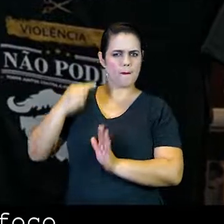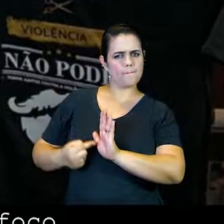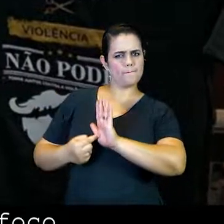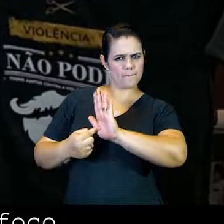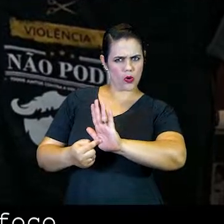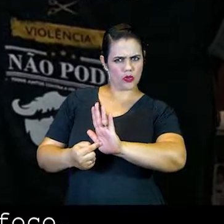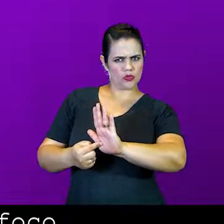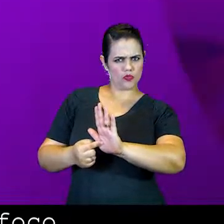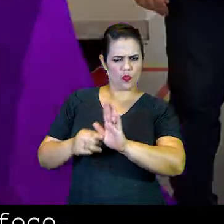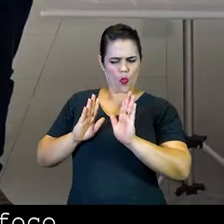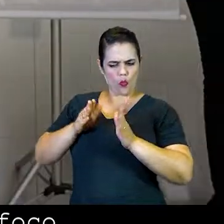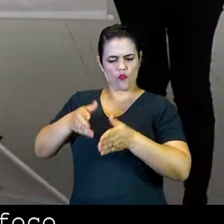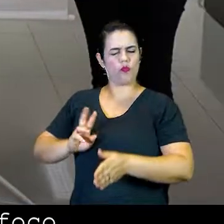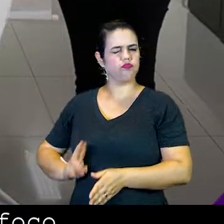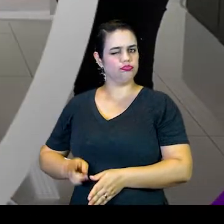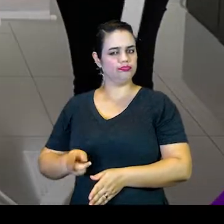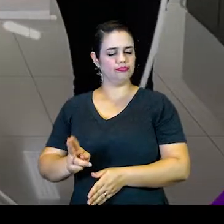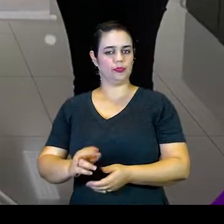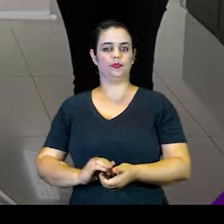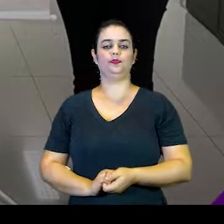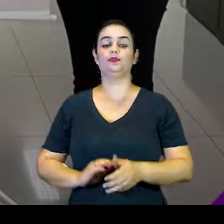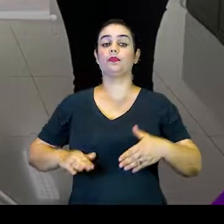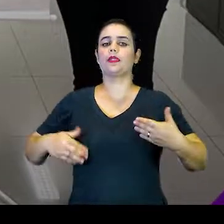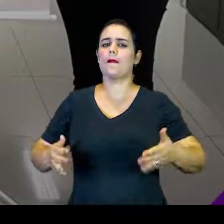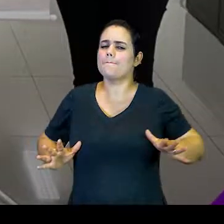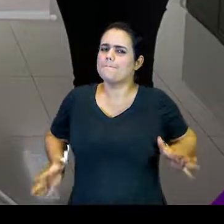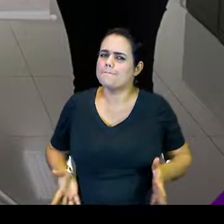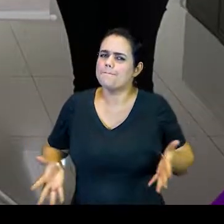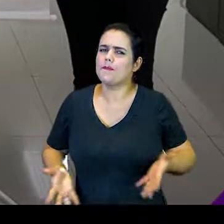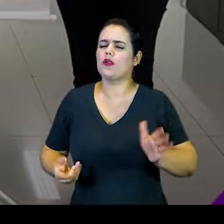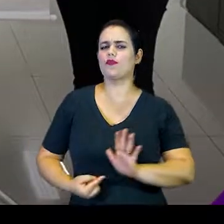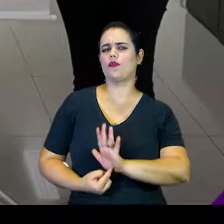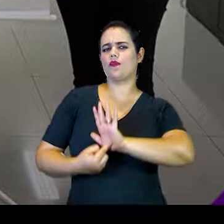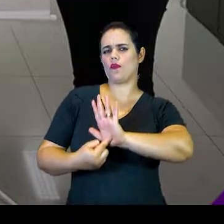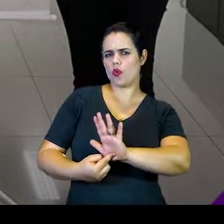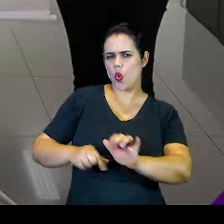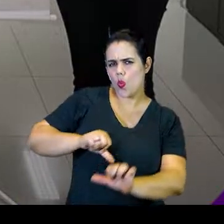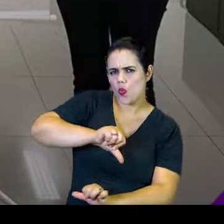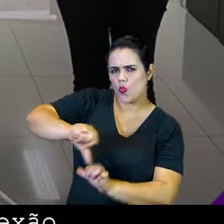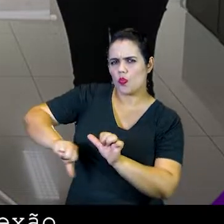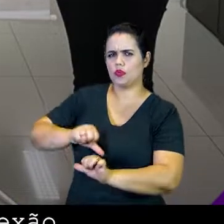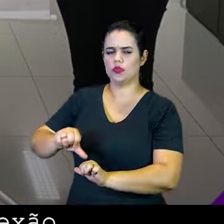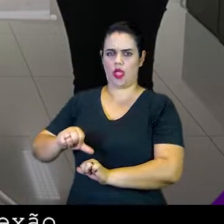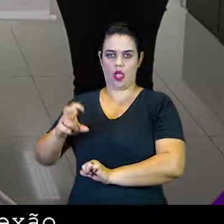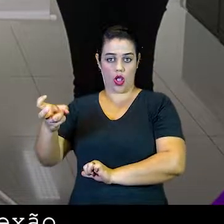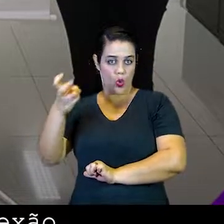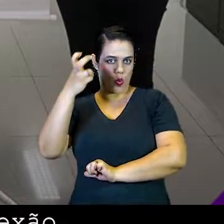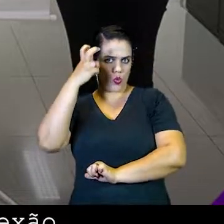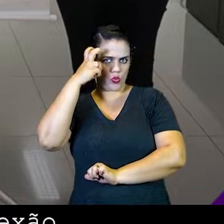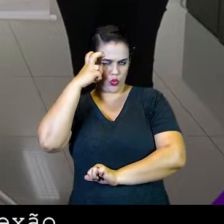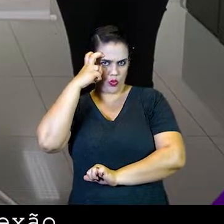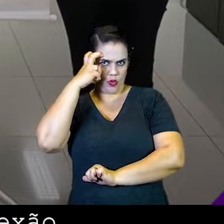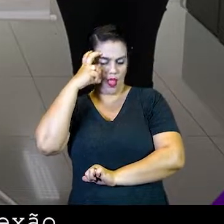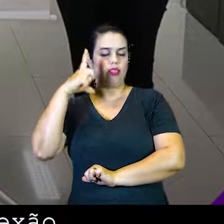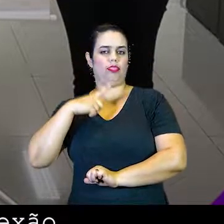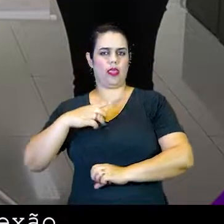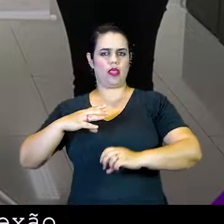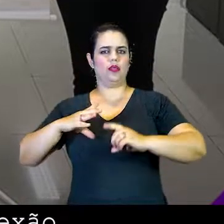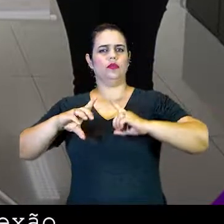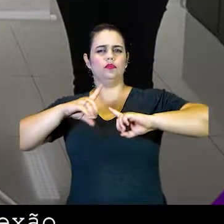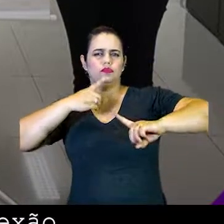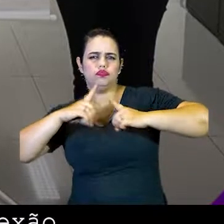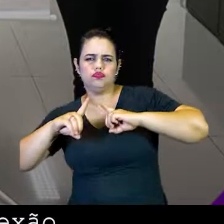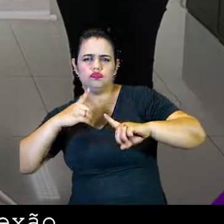masculina com o mesmo foco. Para promover a necessária mudança cultural, o Dialogando Igualdades realiza